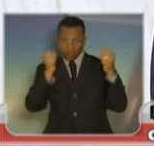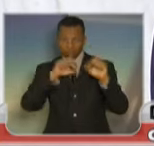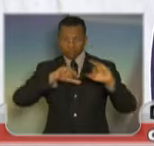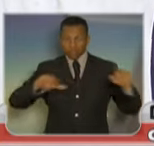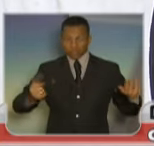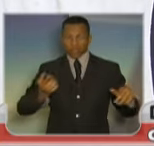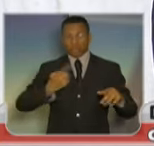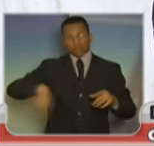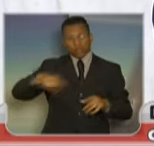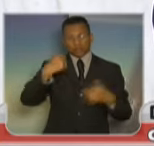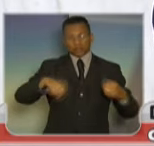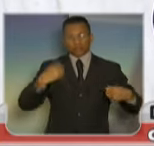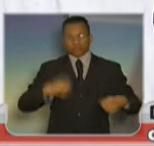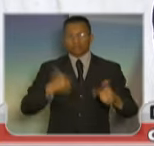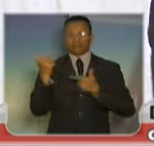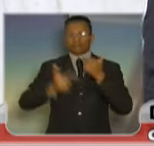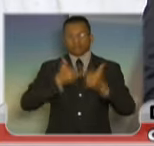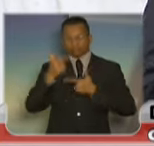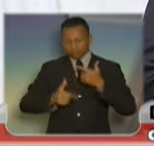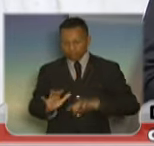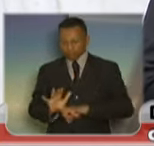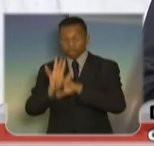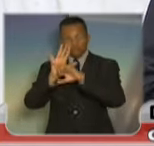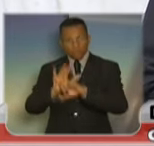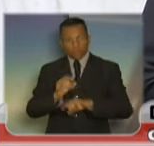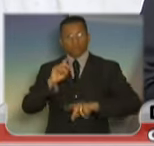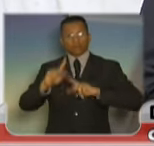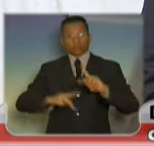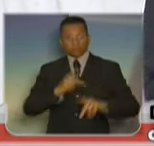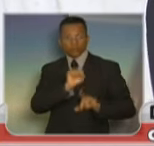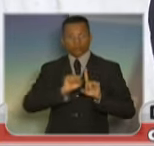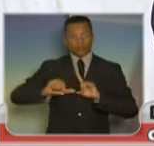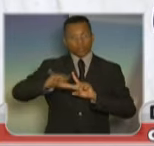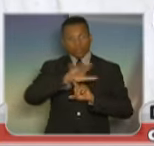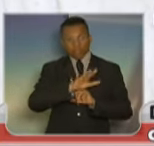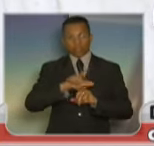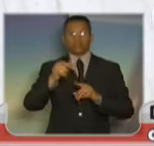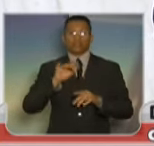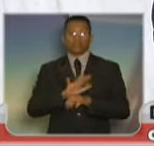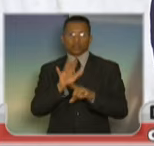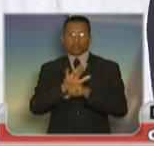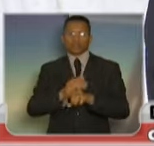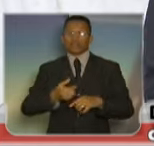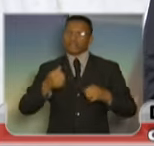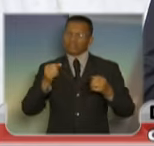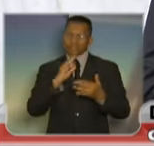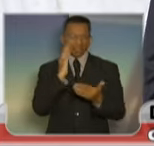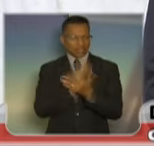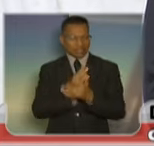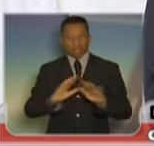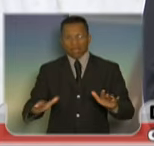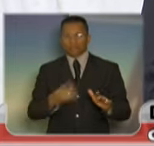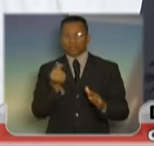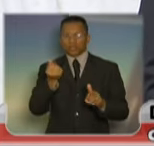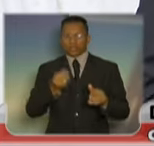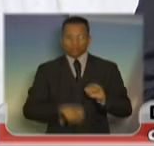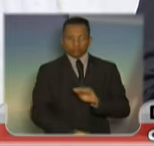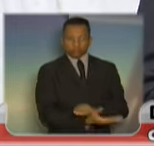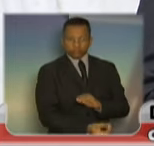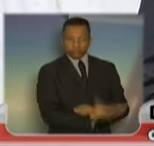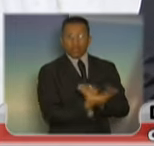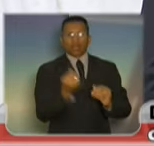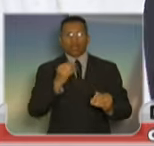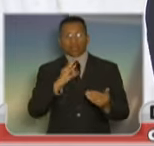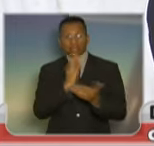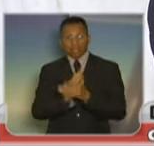da sociedade. Chega de corrupção, chega de crime, chega de desvio de dinheiro público, chega de invasões, chega de